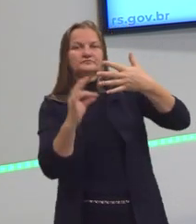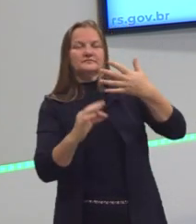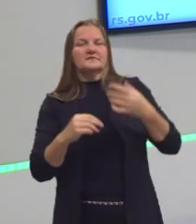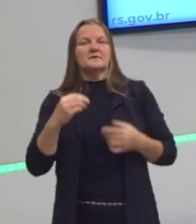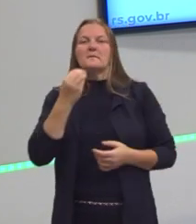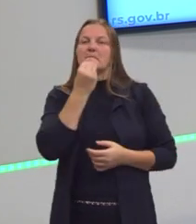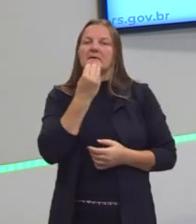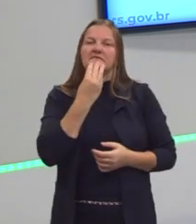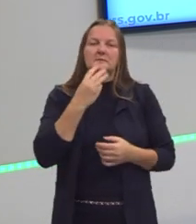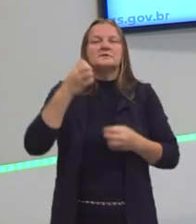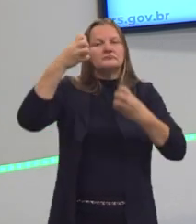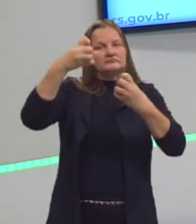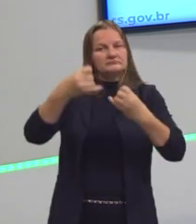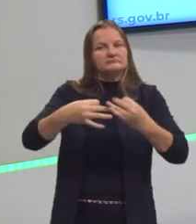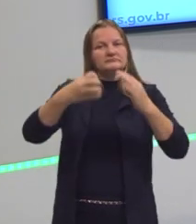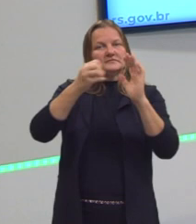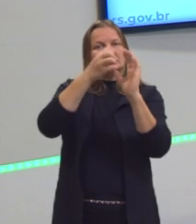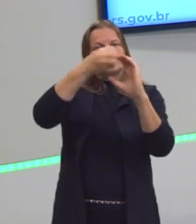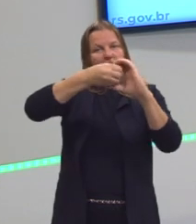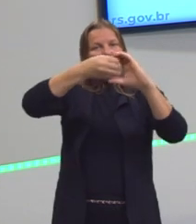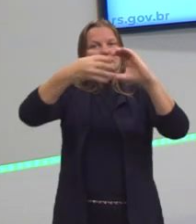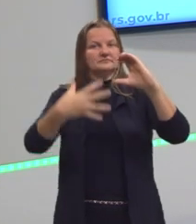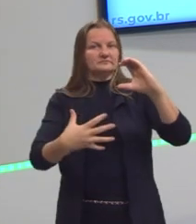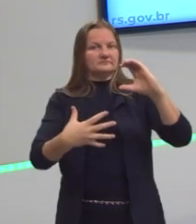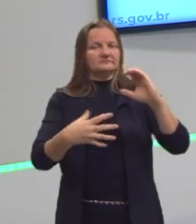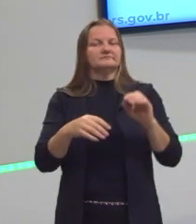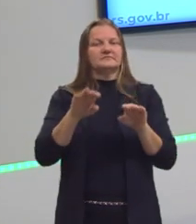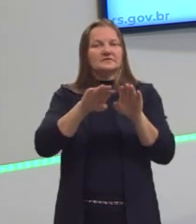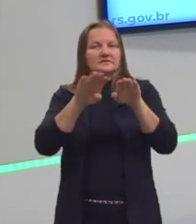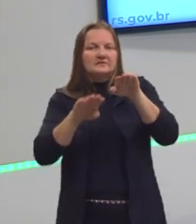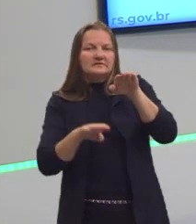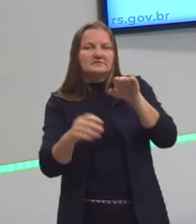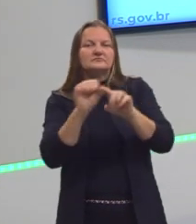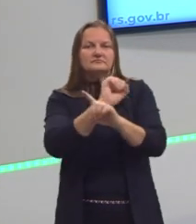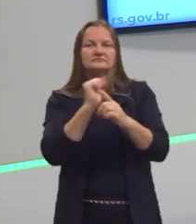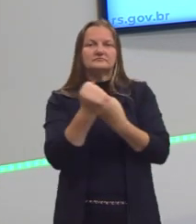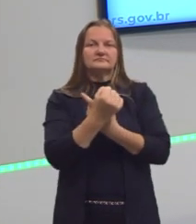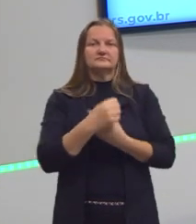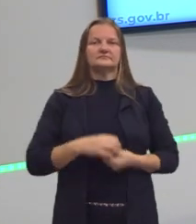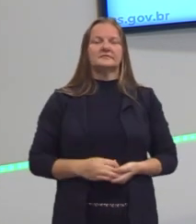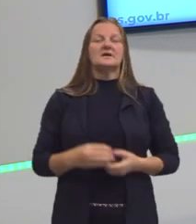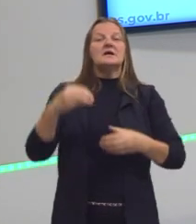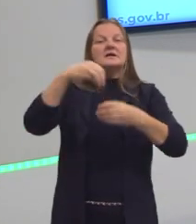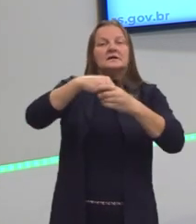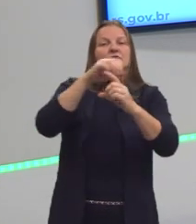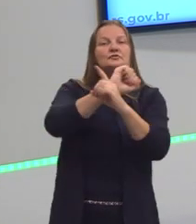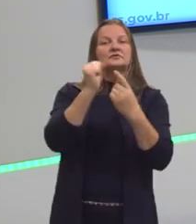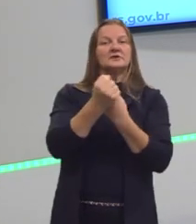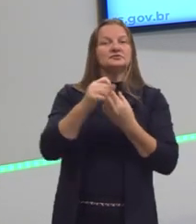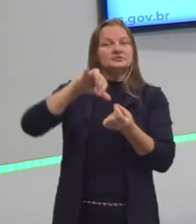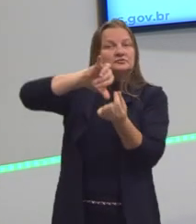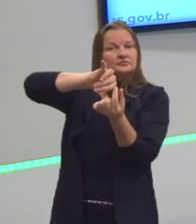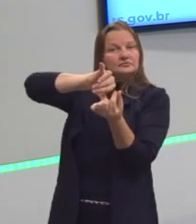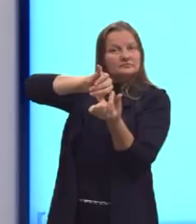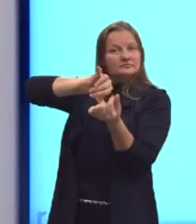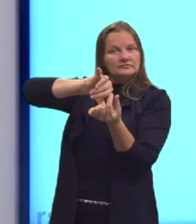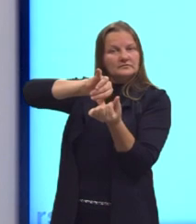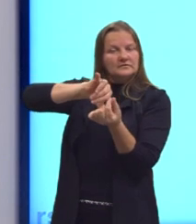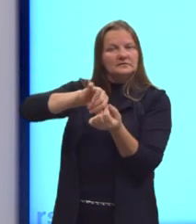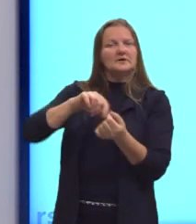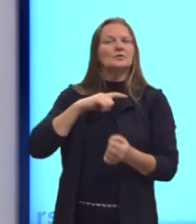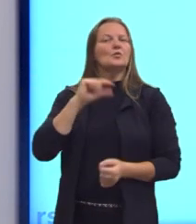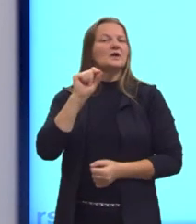leva em conta para organizar, para distinguir as classes sociais. Nas sociedades capitalistas, é o critério